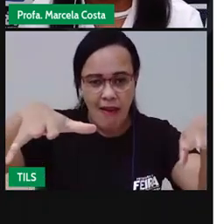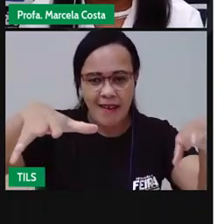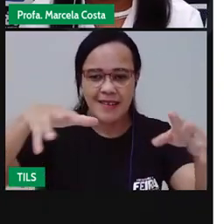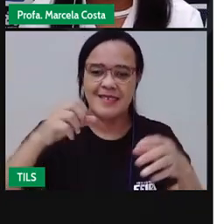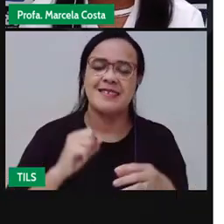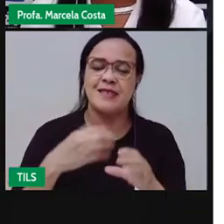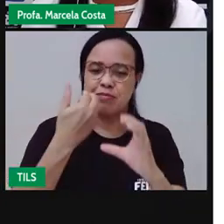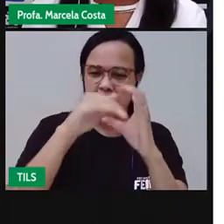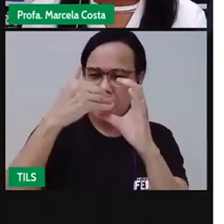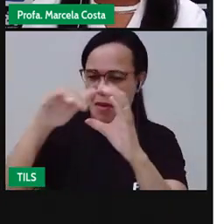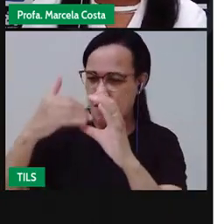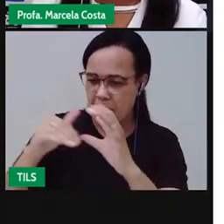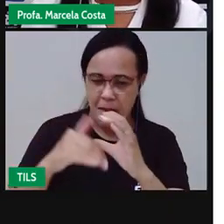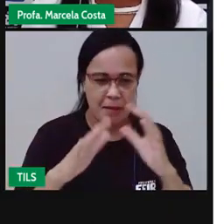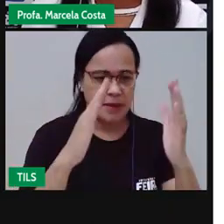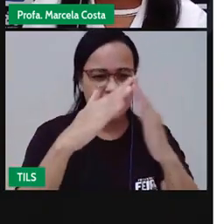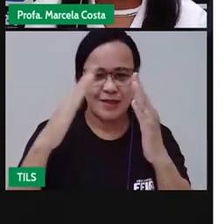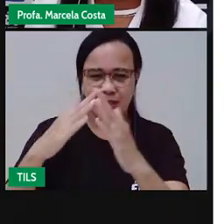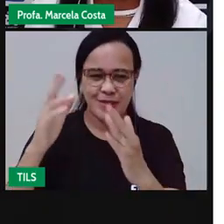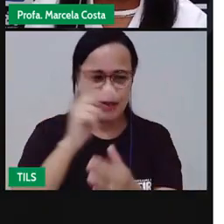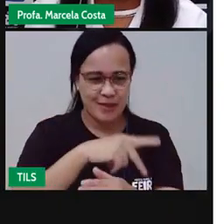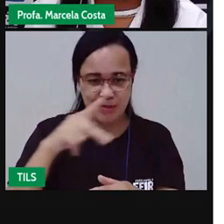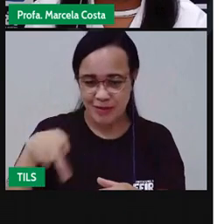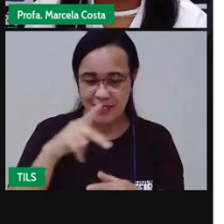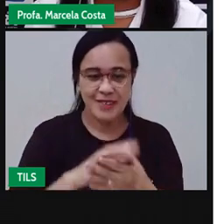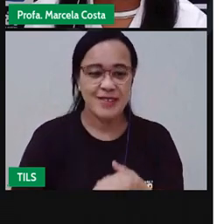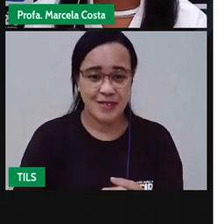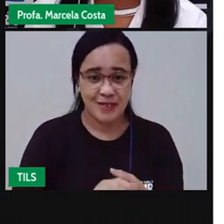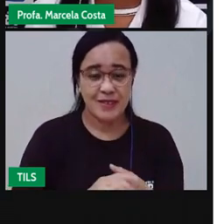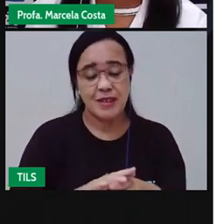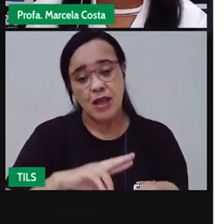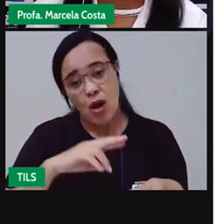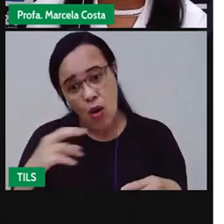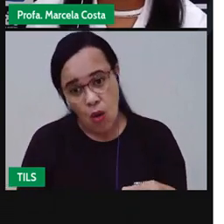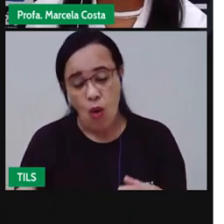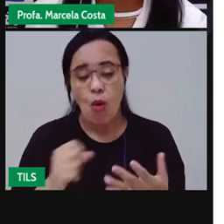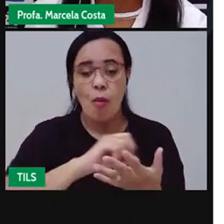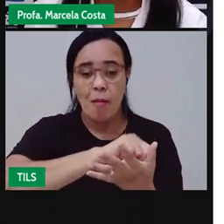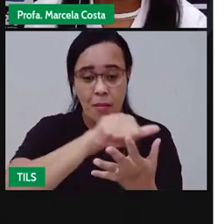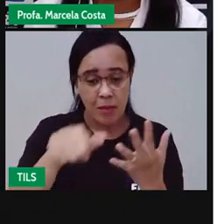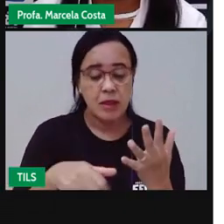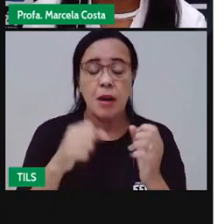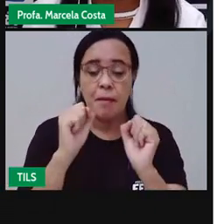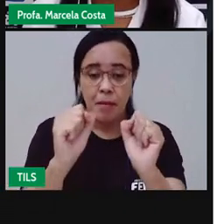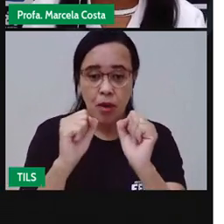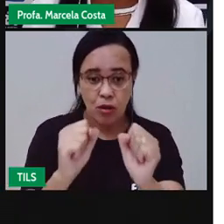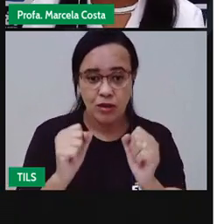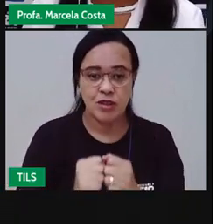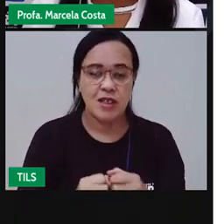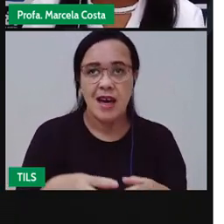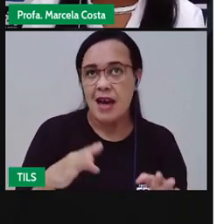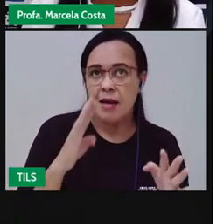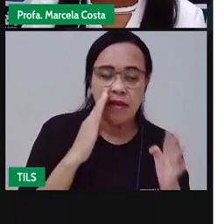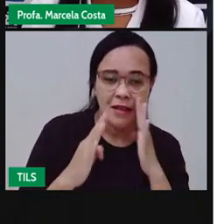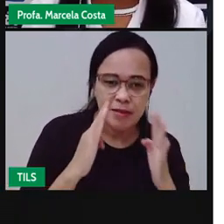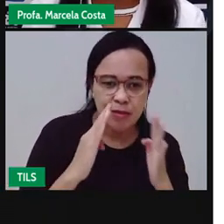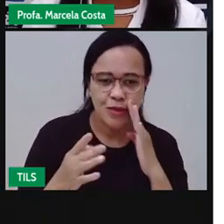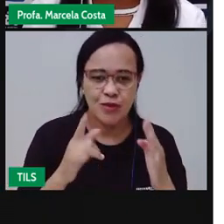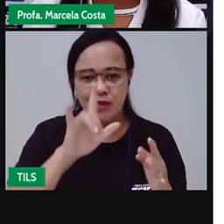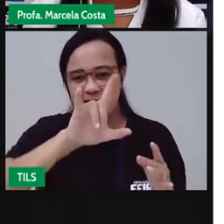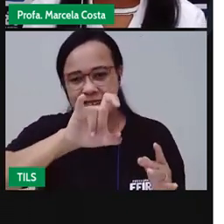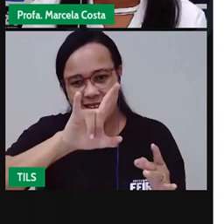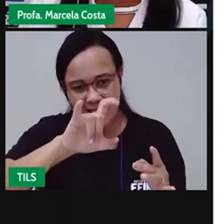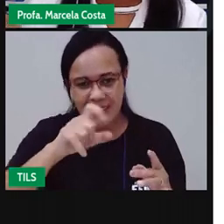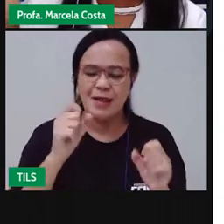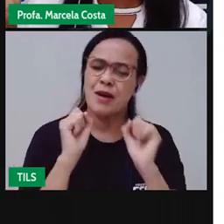professora da sua escola. Tá? Se for compartilhar nas redes sociais, não esqueça de colocar o arroba seduquefsa. Tá bom?